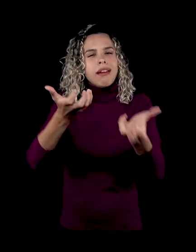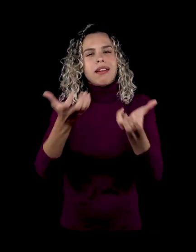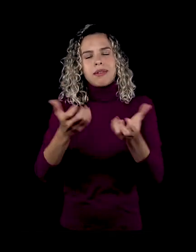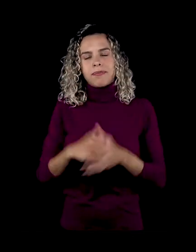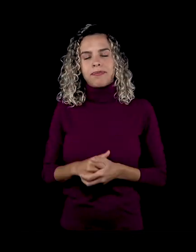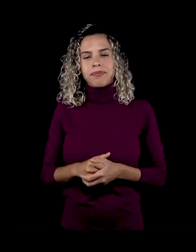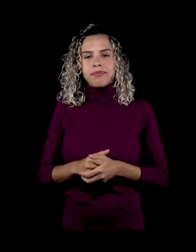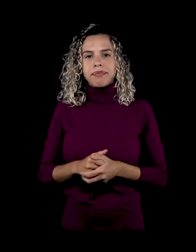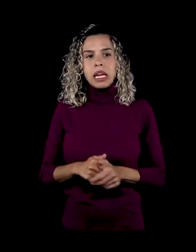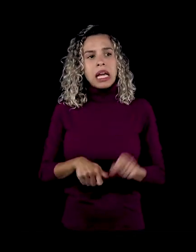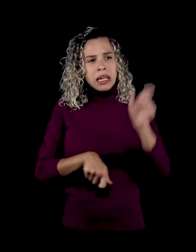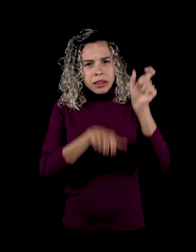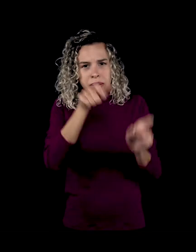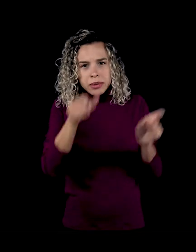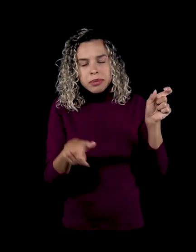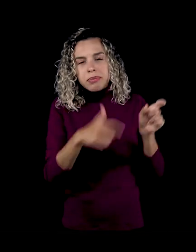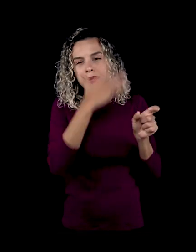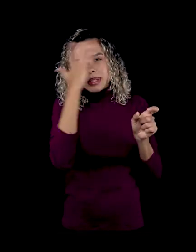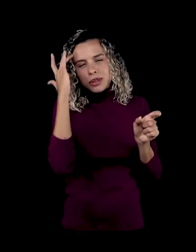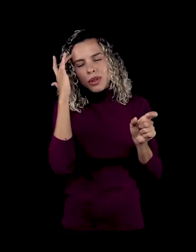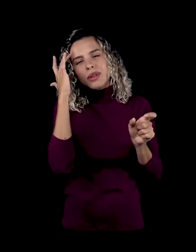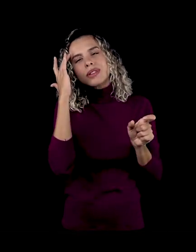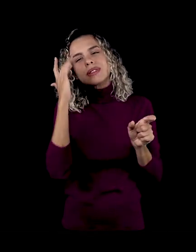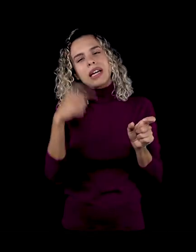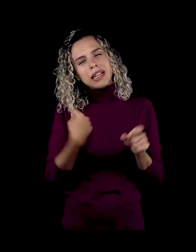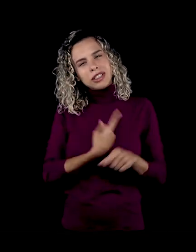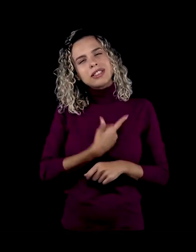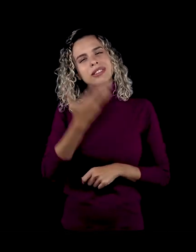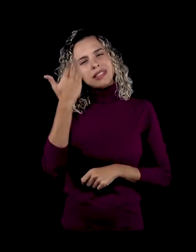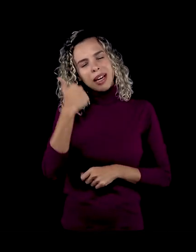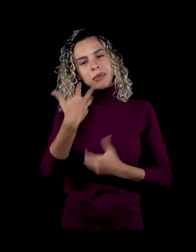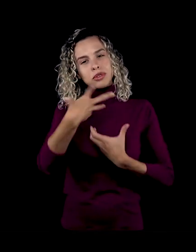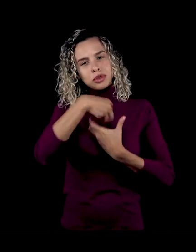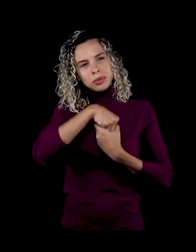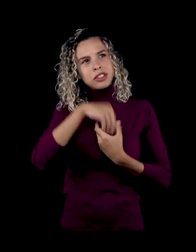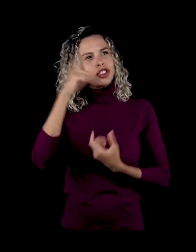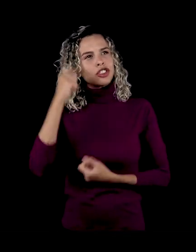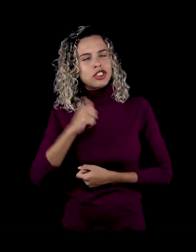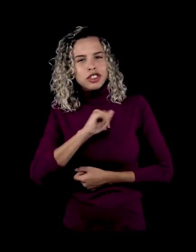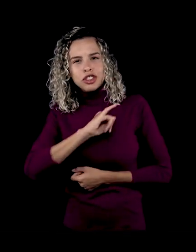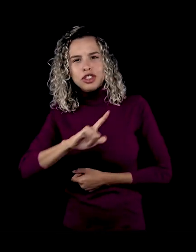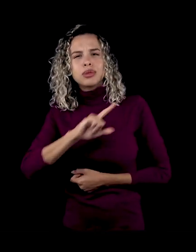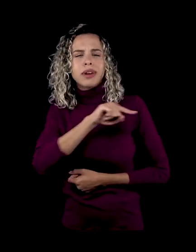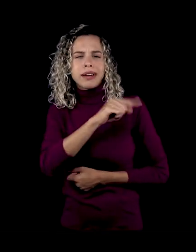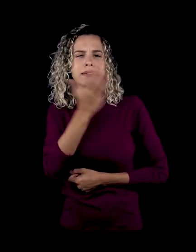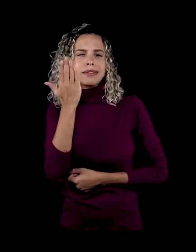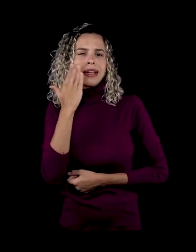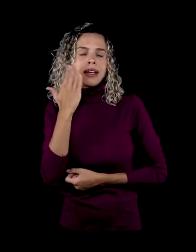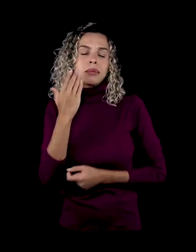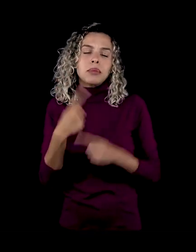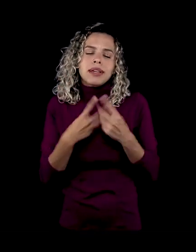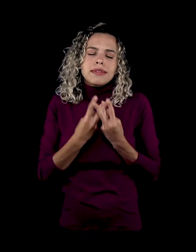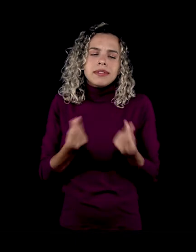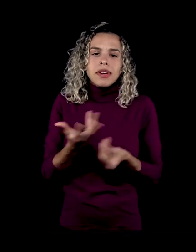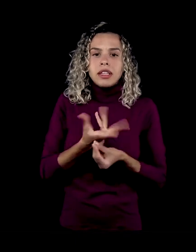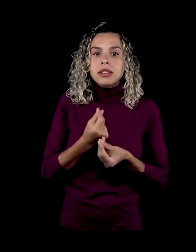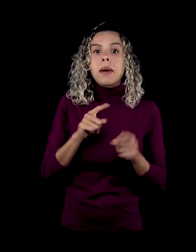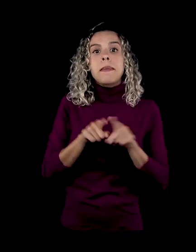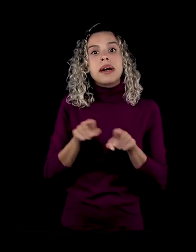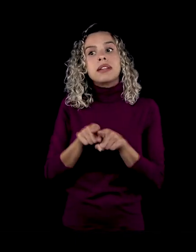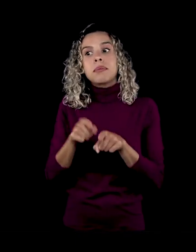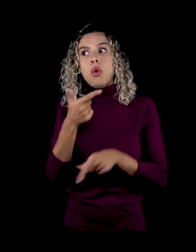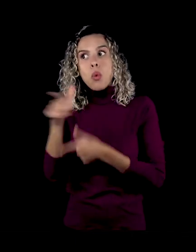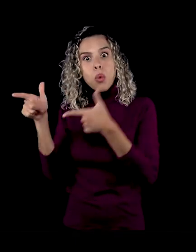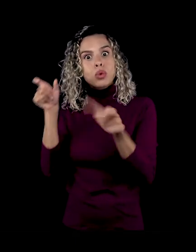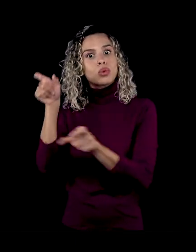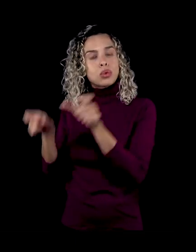dessas pessoas que a gente já até espera esse acesso à subjetividade como é o Gilberto Gil, mas também para outras que não, assim, o Jay